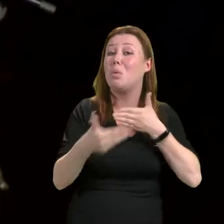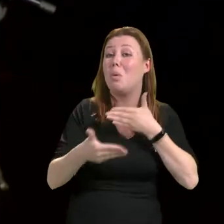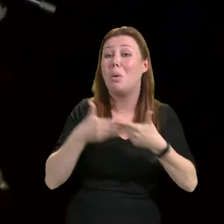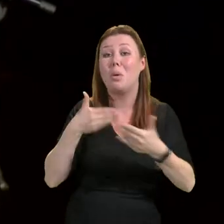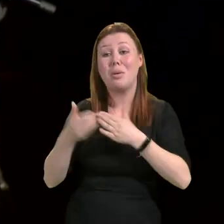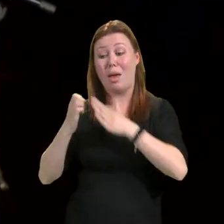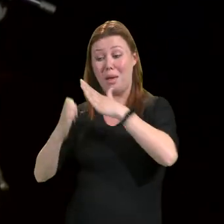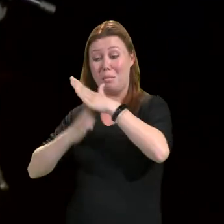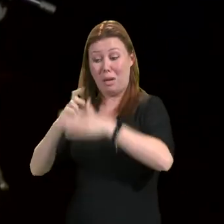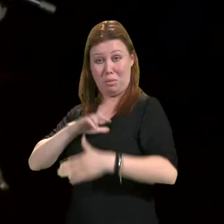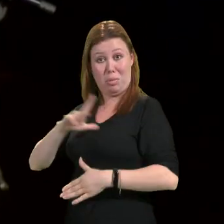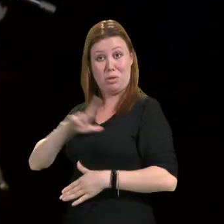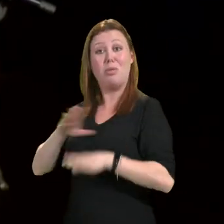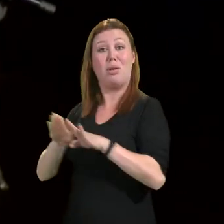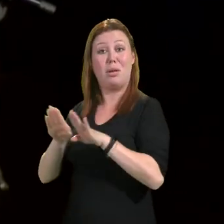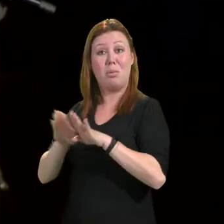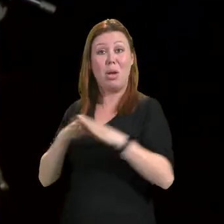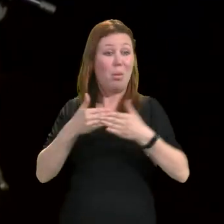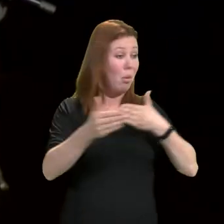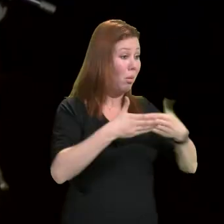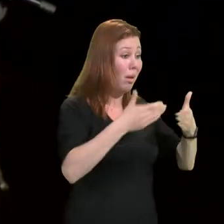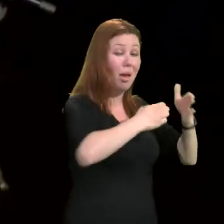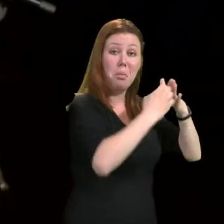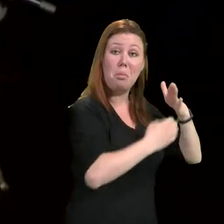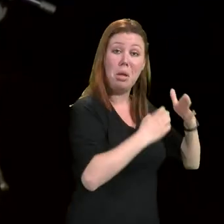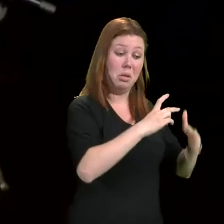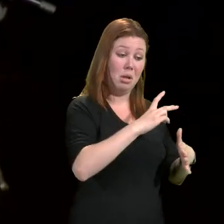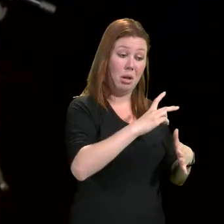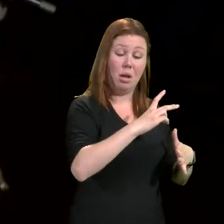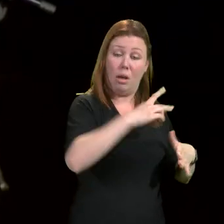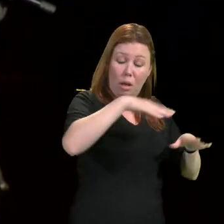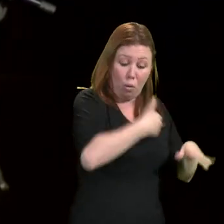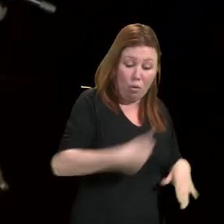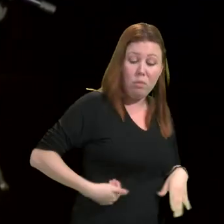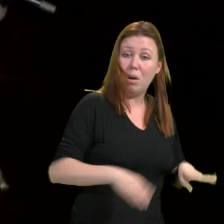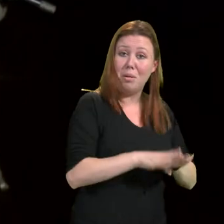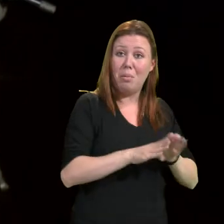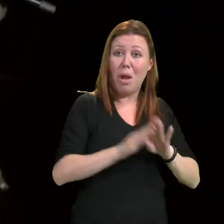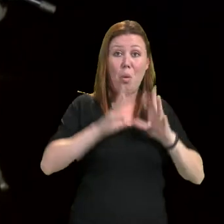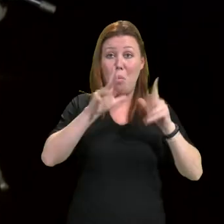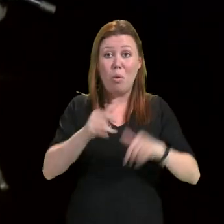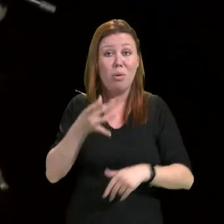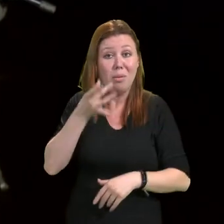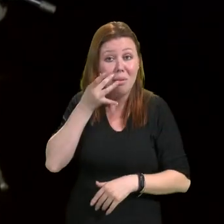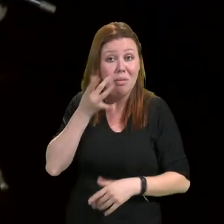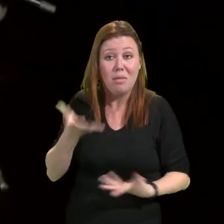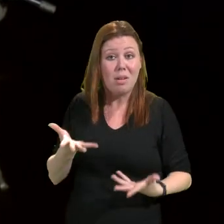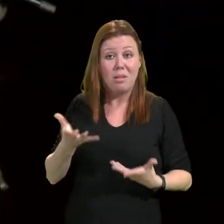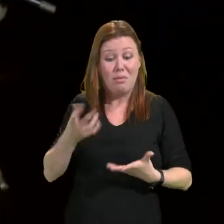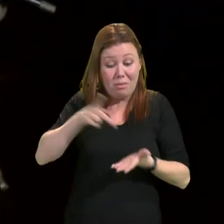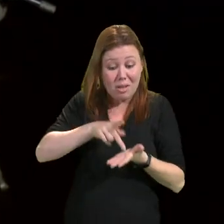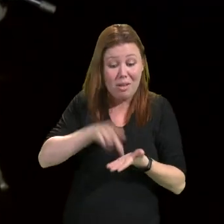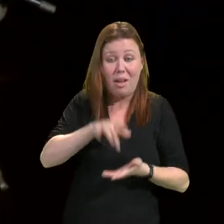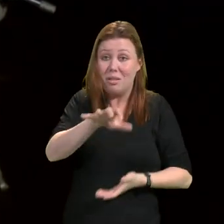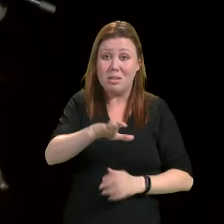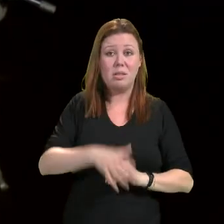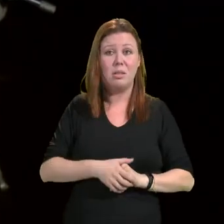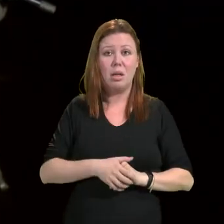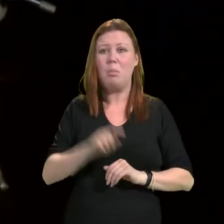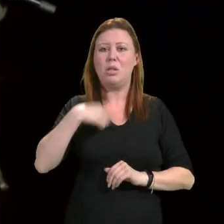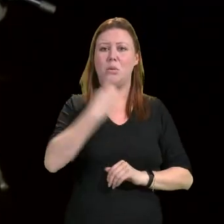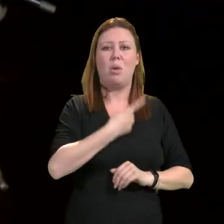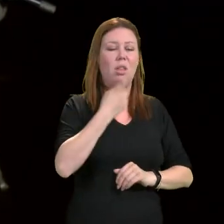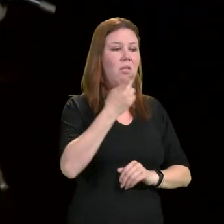privada e como todo órgão público, vivemos num mundo real de pessoas de carne e osso e que não tomem, no nosso caso, a